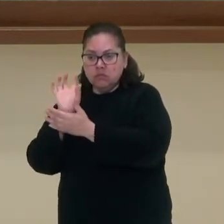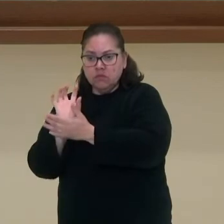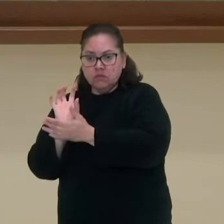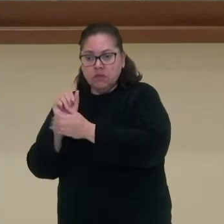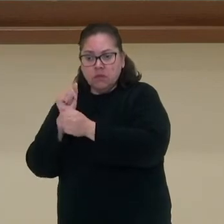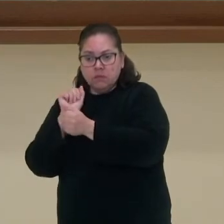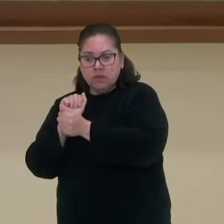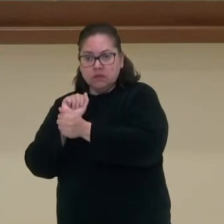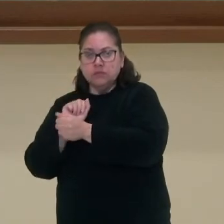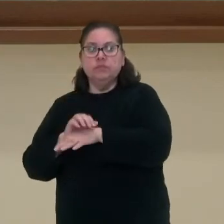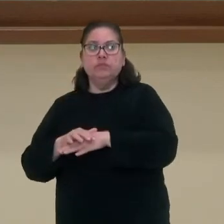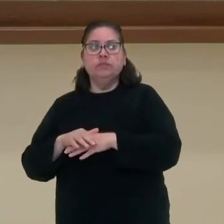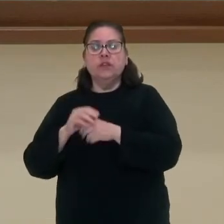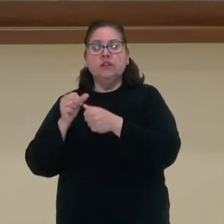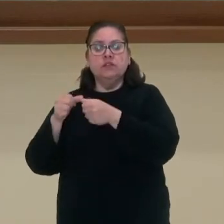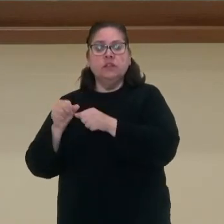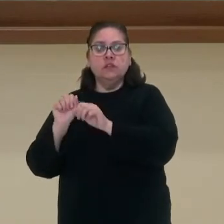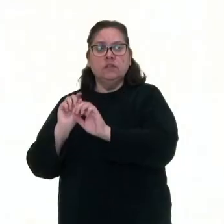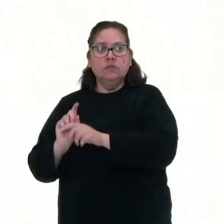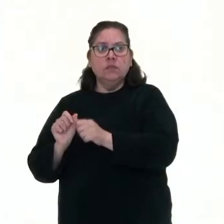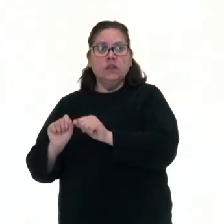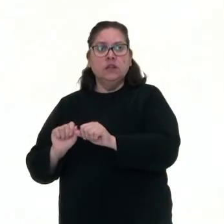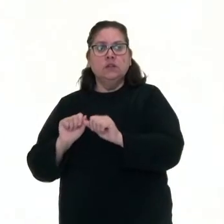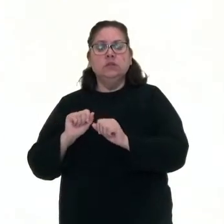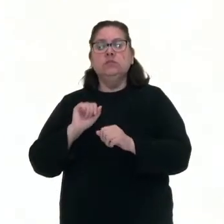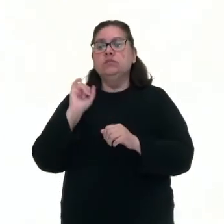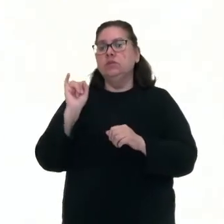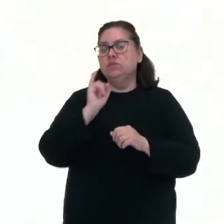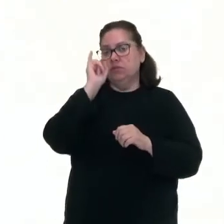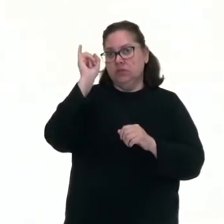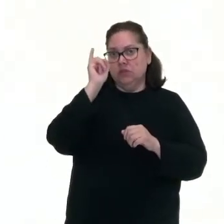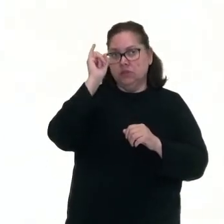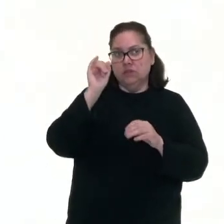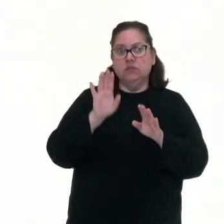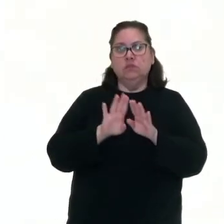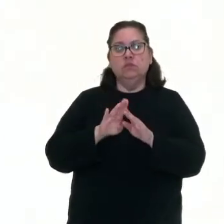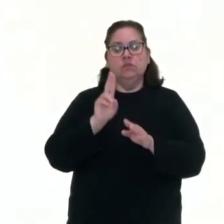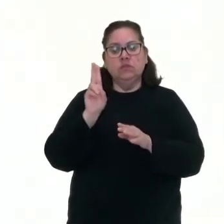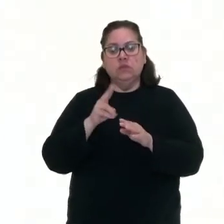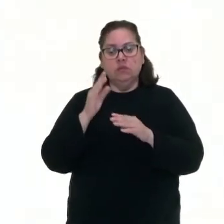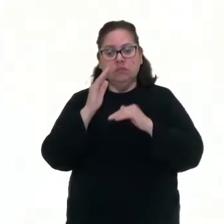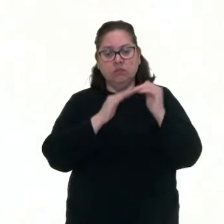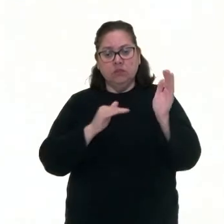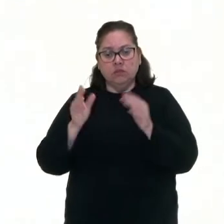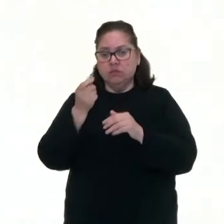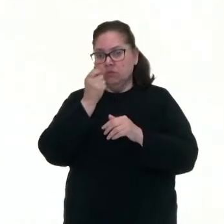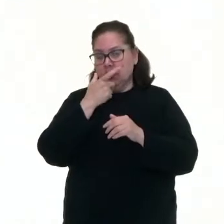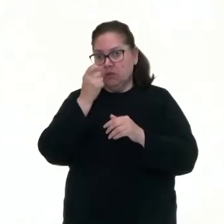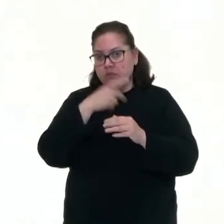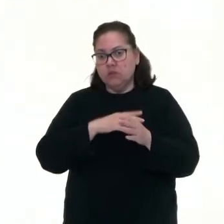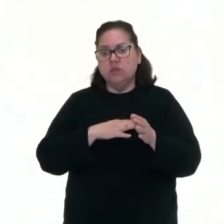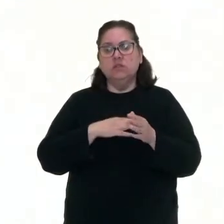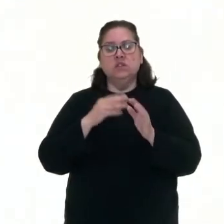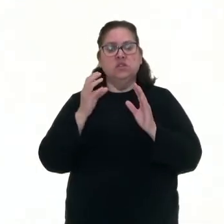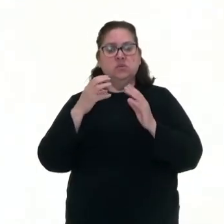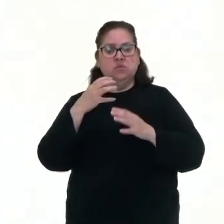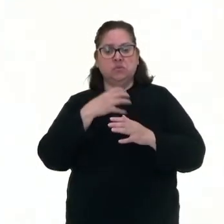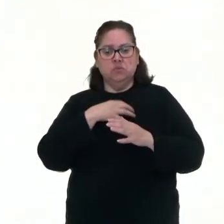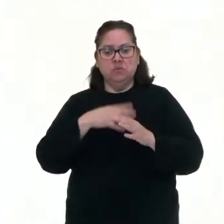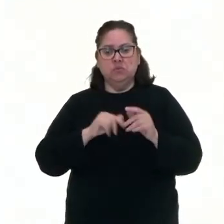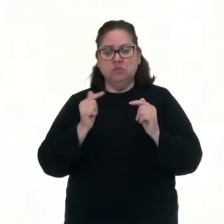adulta, onde eles são césseis. Eles são muito importantes, Eles são usados para a produção de antibióticos, antitumorais,